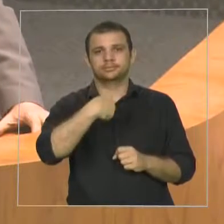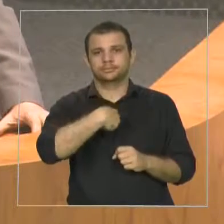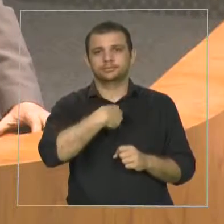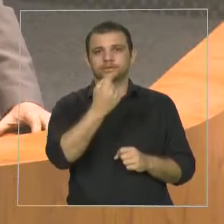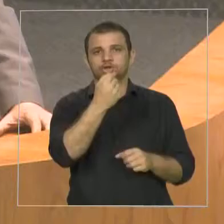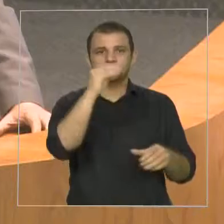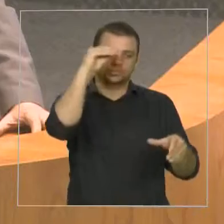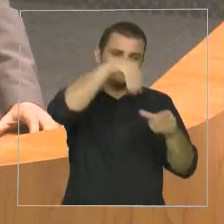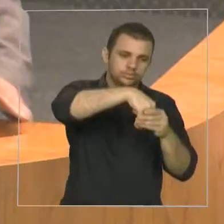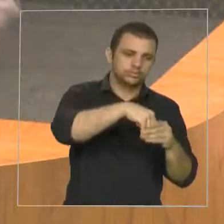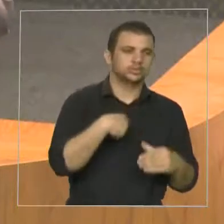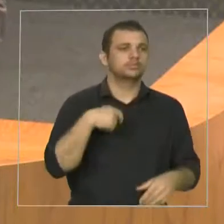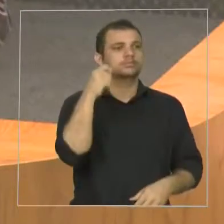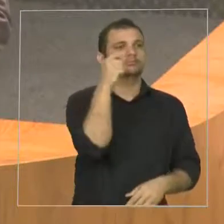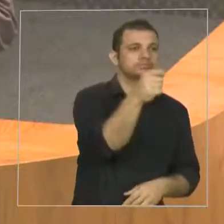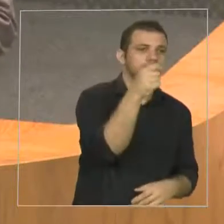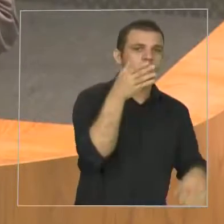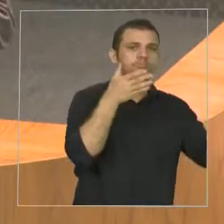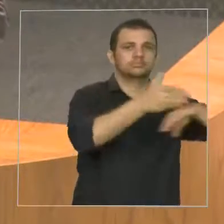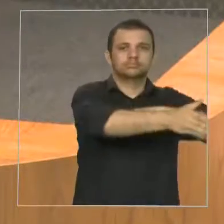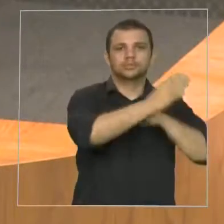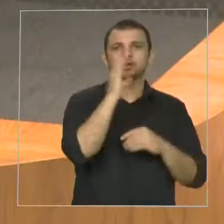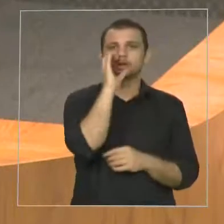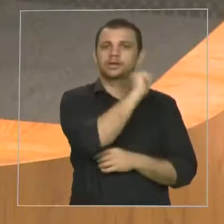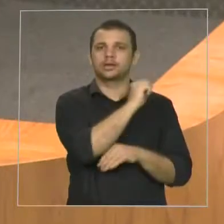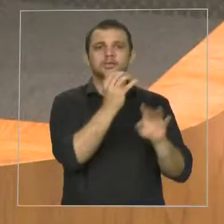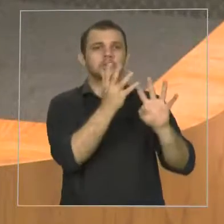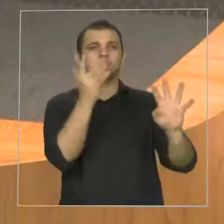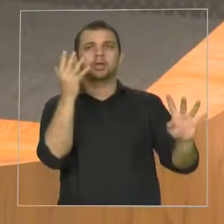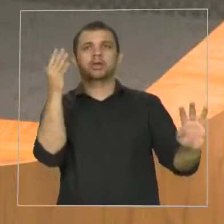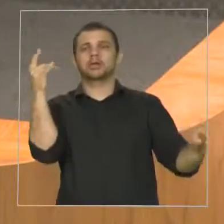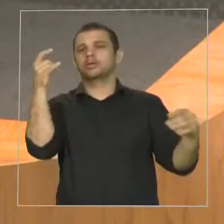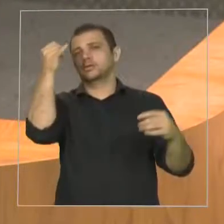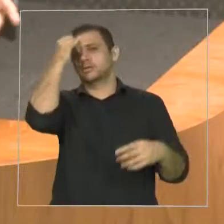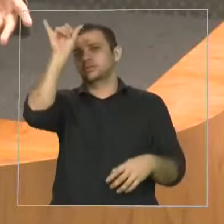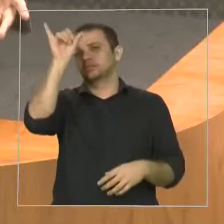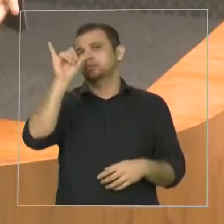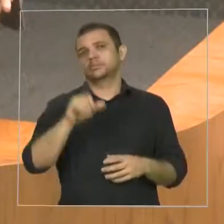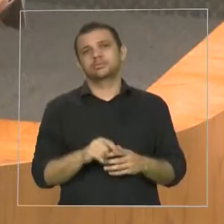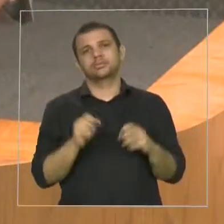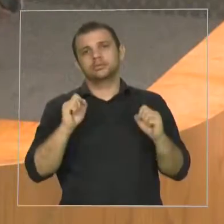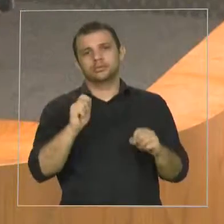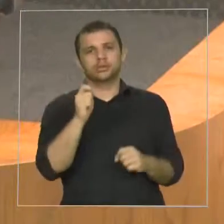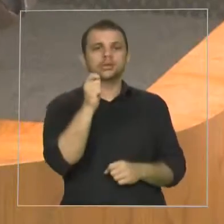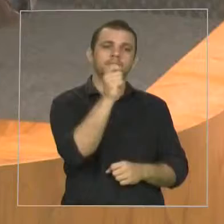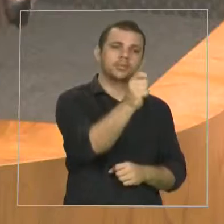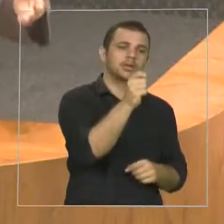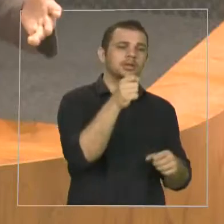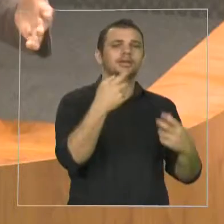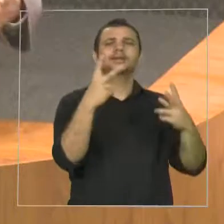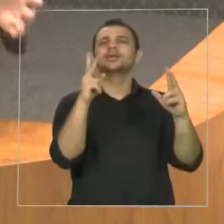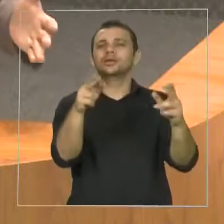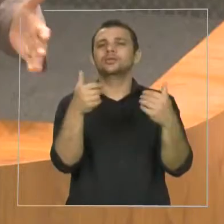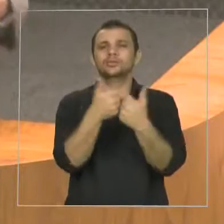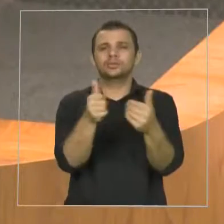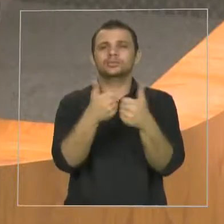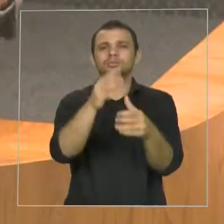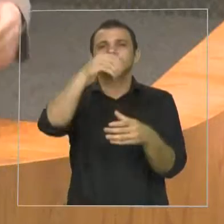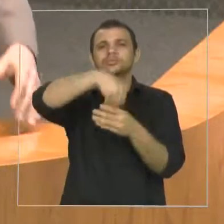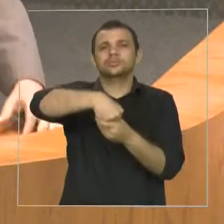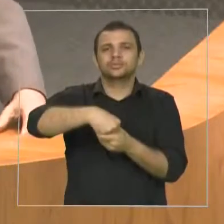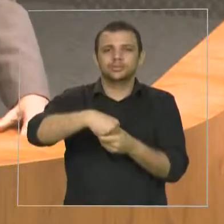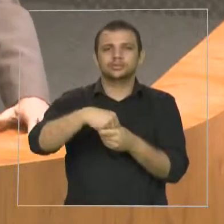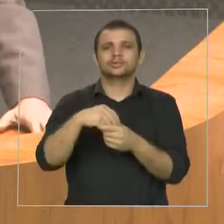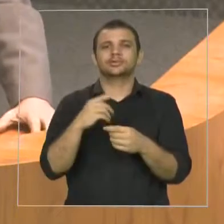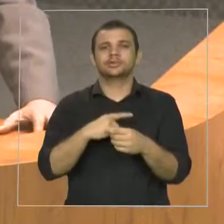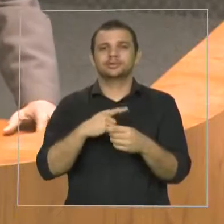passagens. Para evitar as filas, você poderia ter um cartão e passar na roleta, como no transporte rodoviário, assim se